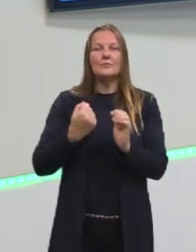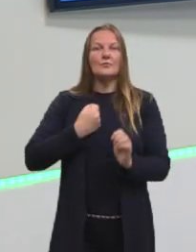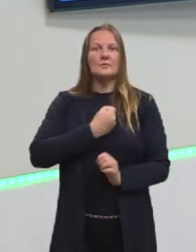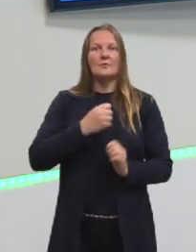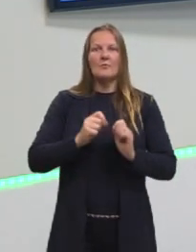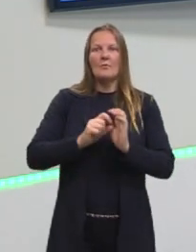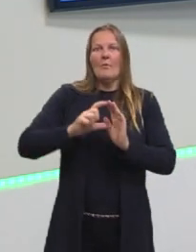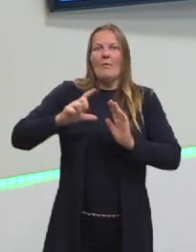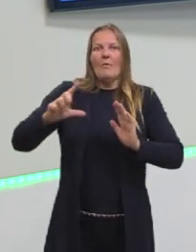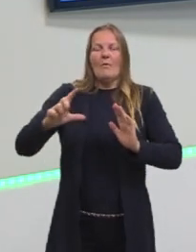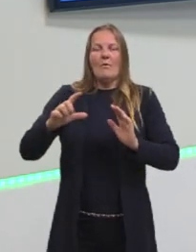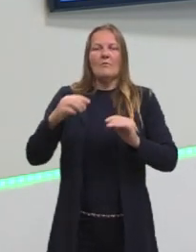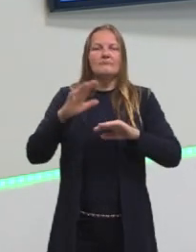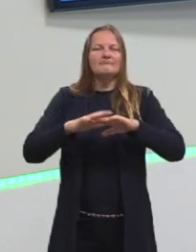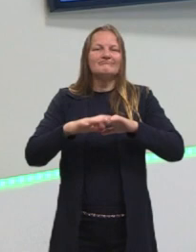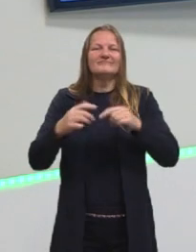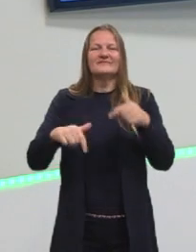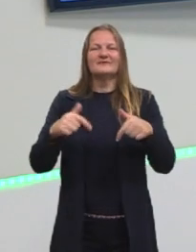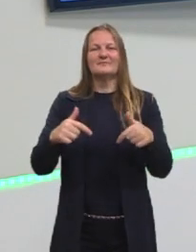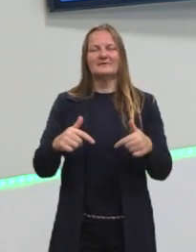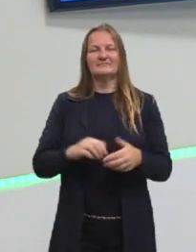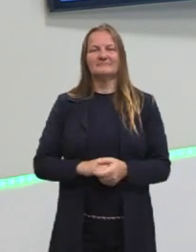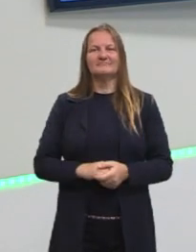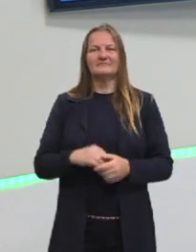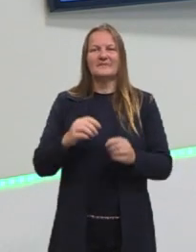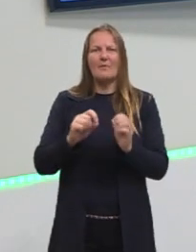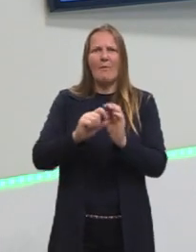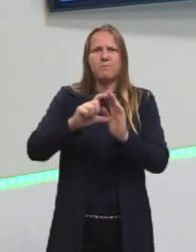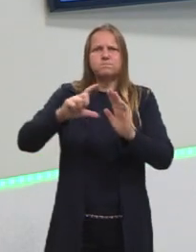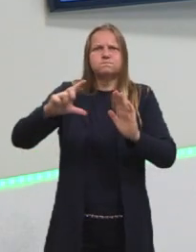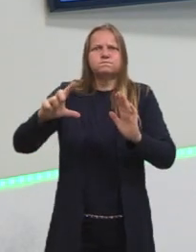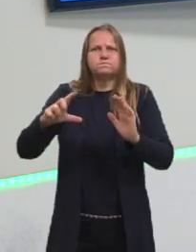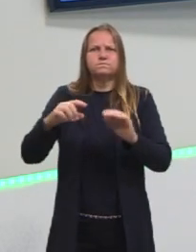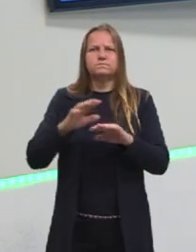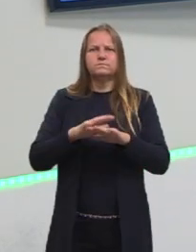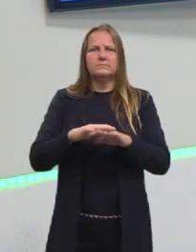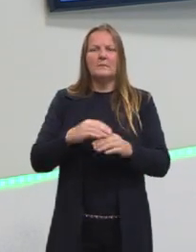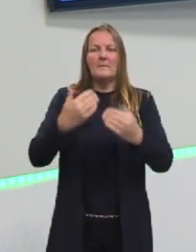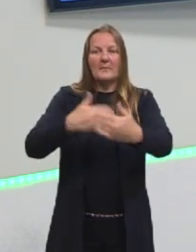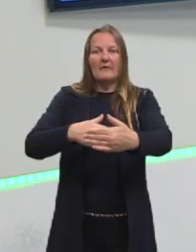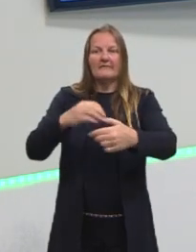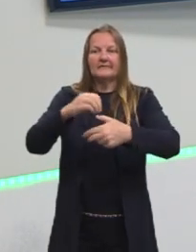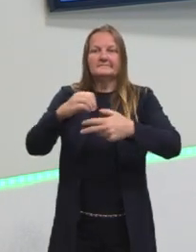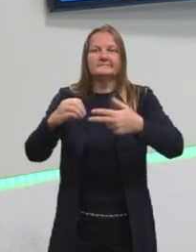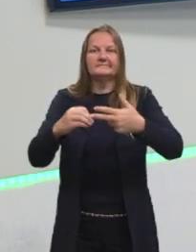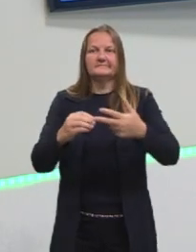inviável, né? Da gente trabalhar com contas muito altas, por exemplo, na prova do Enem.